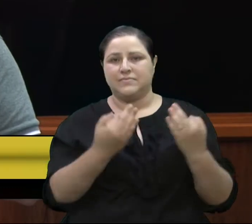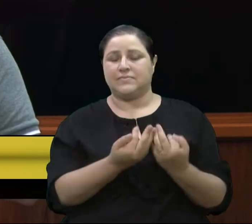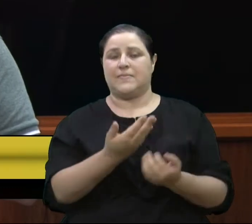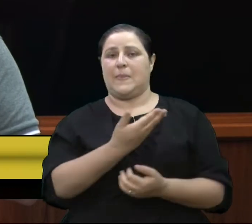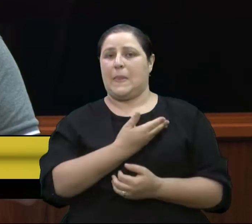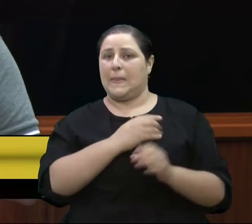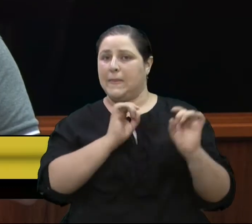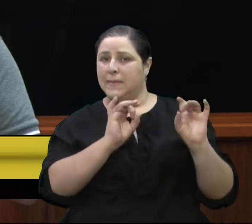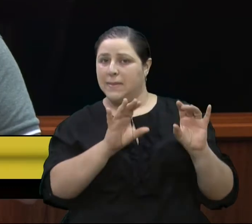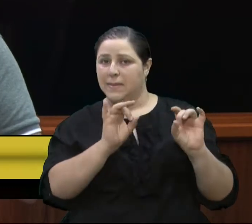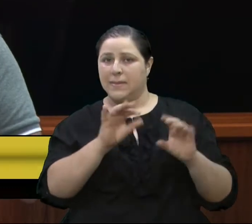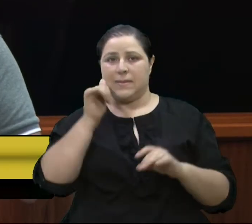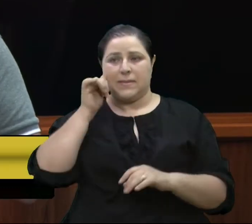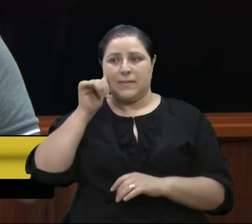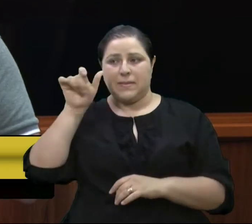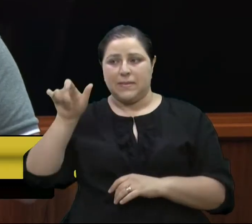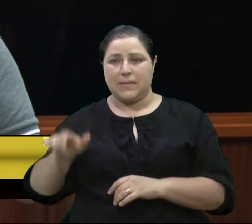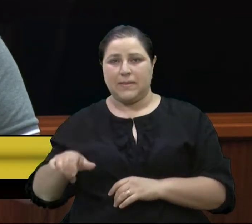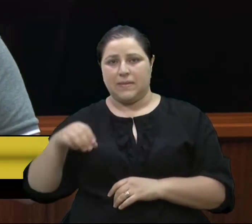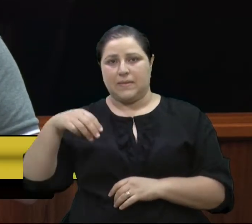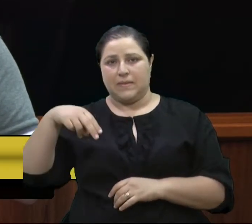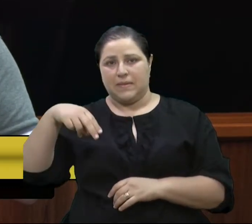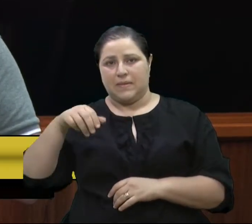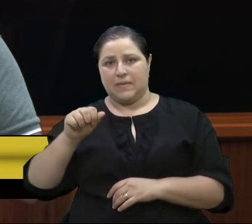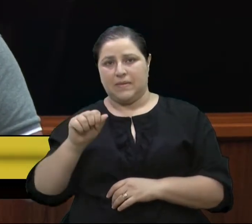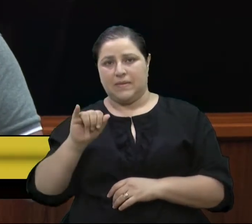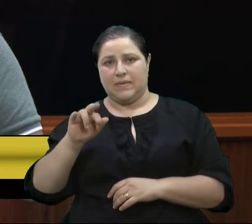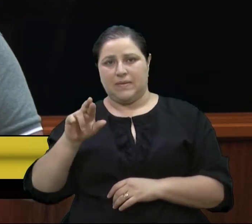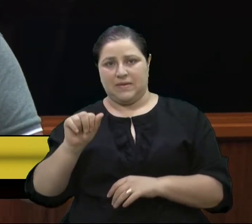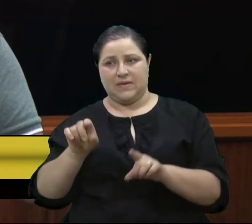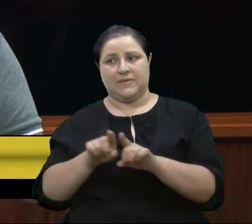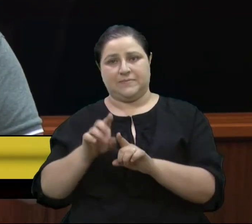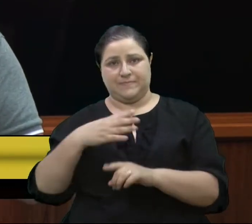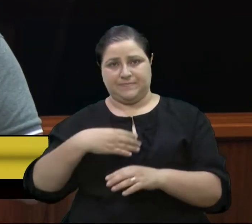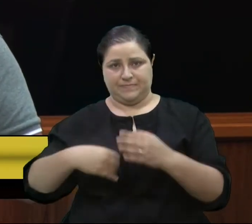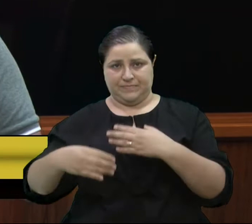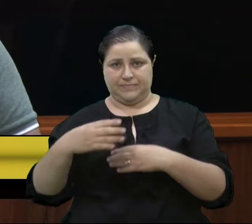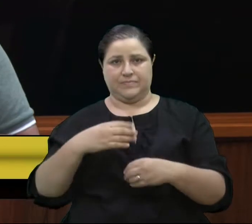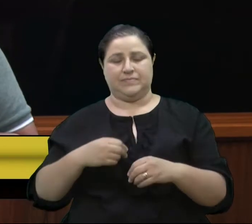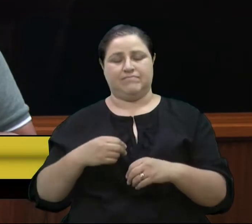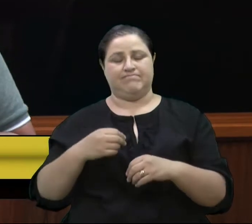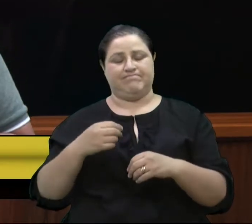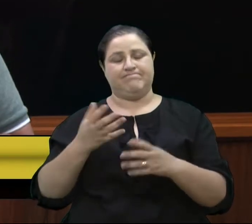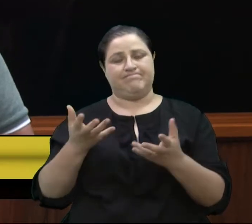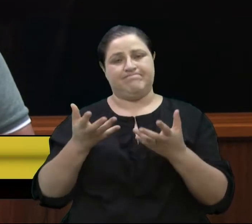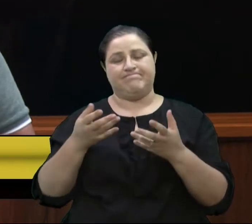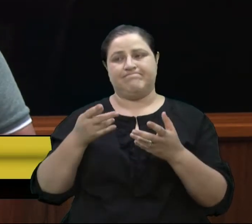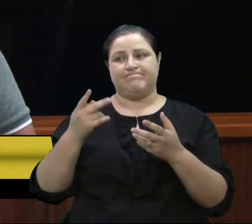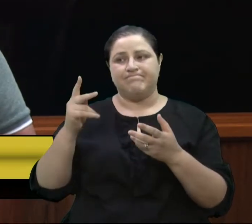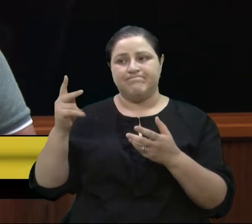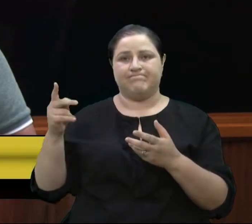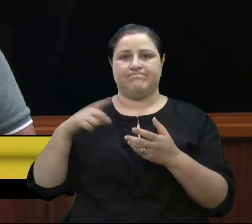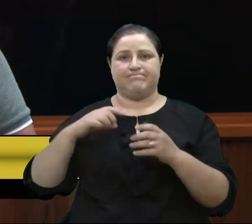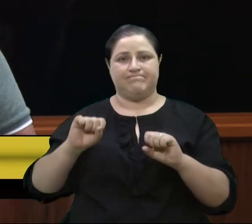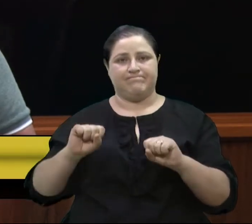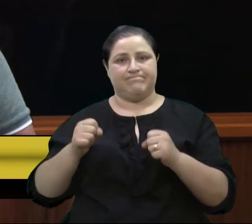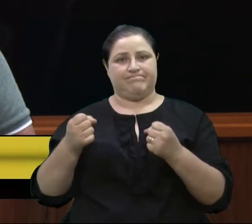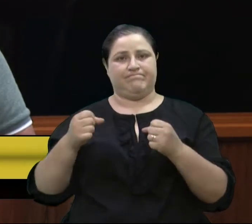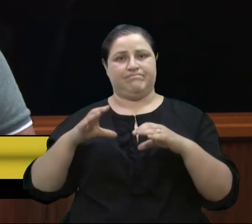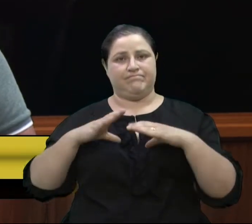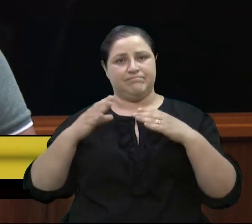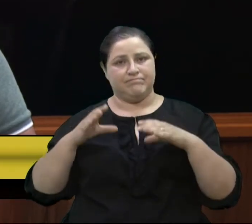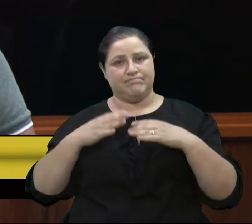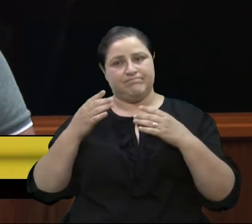especial a Naira e aos filhos do casal. Meu desejo de força e coragem para superar esse